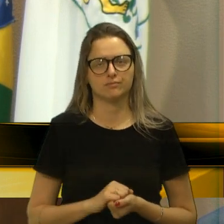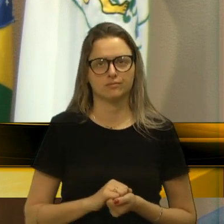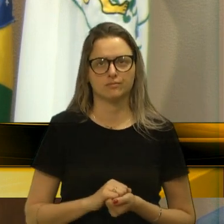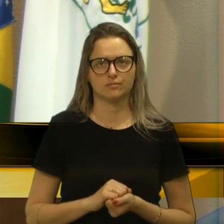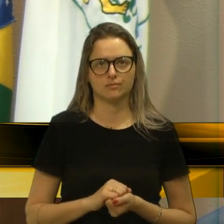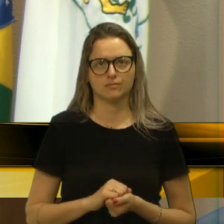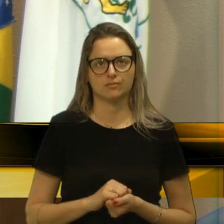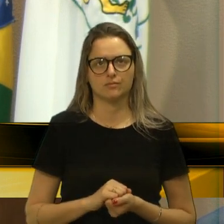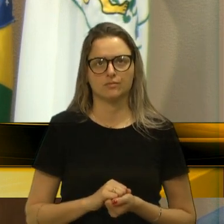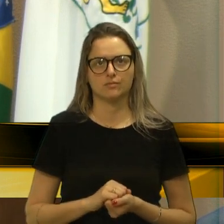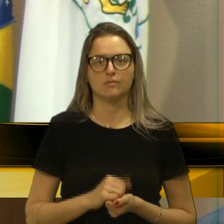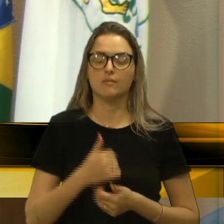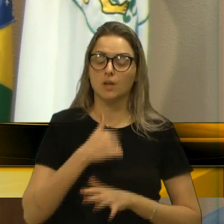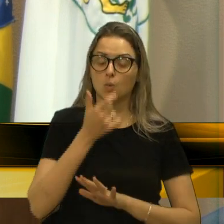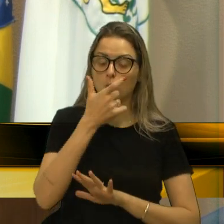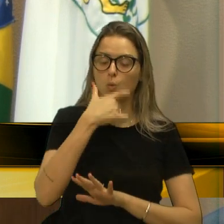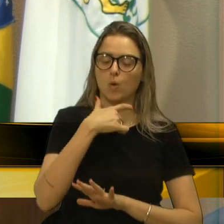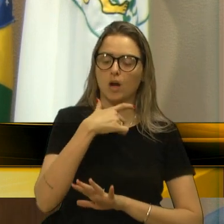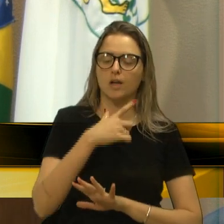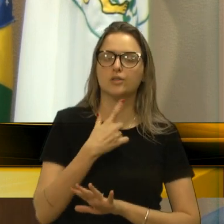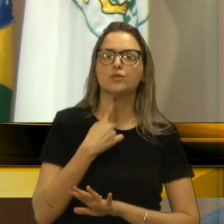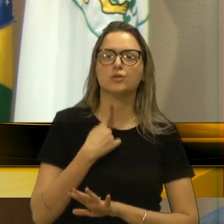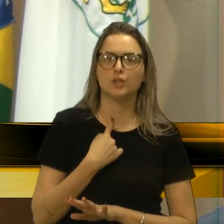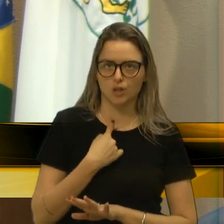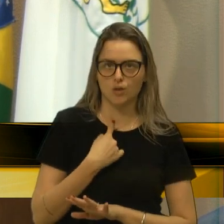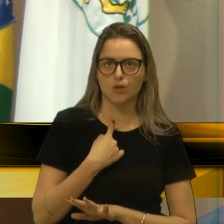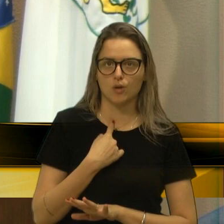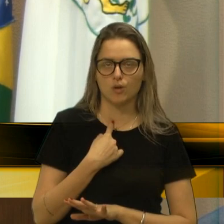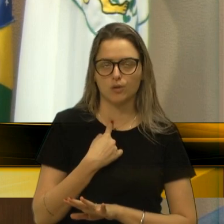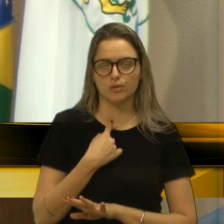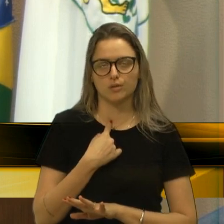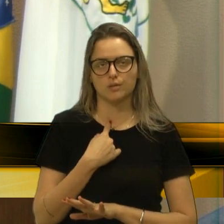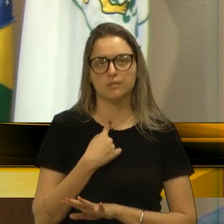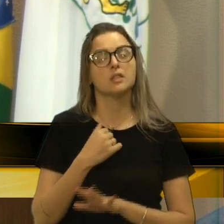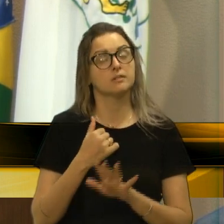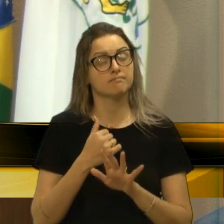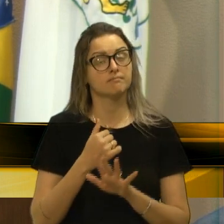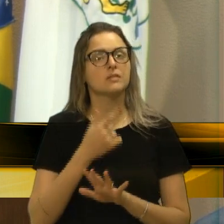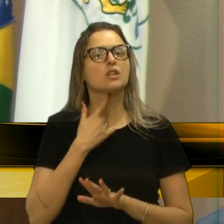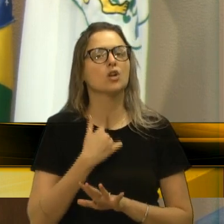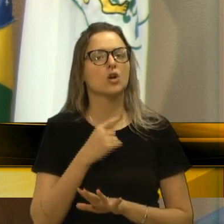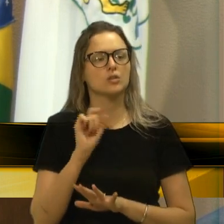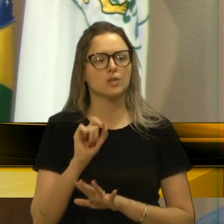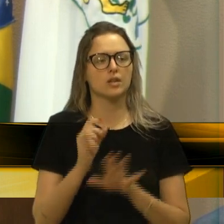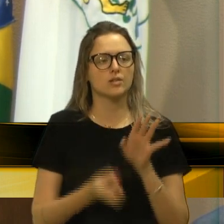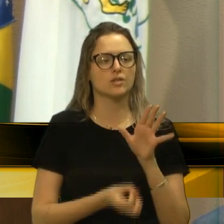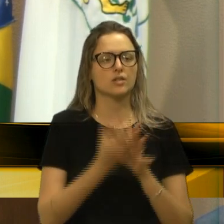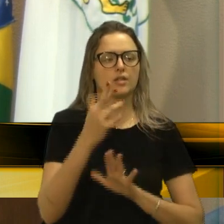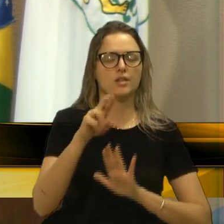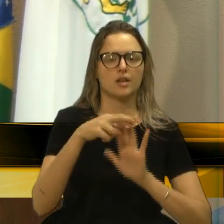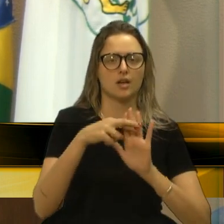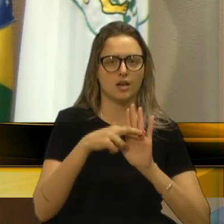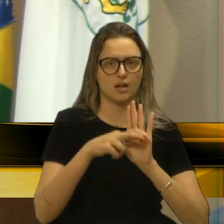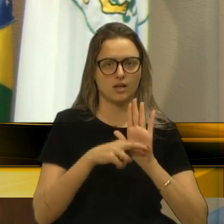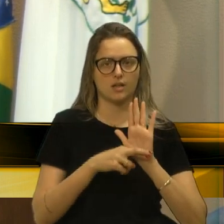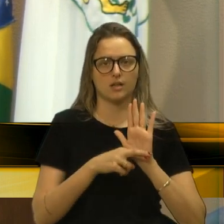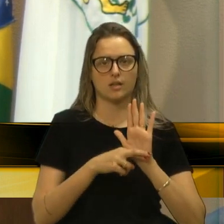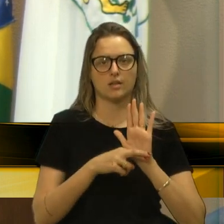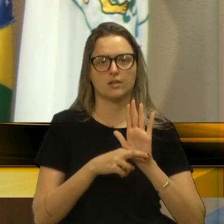É que eles gostam, né? E gostam de ditar regras, né? De querer